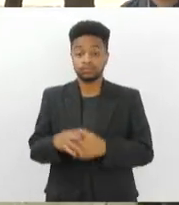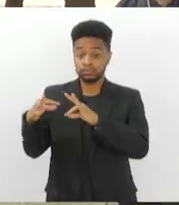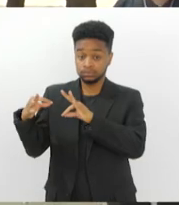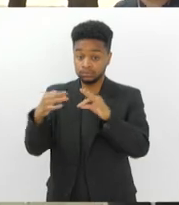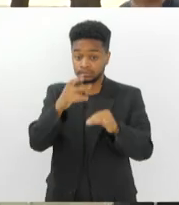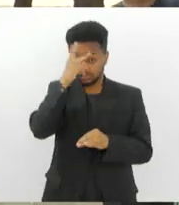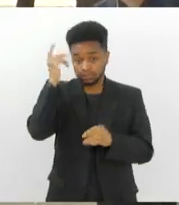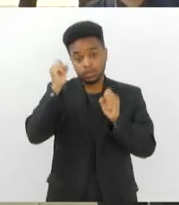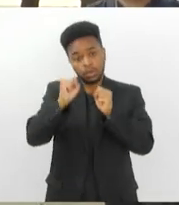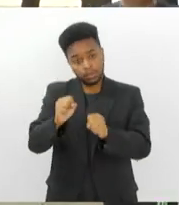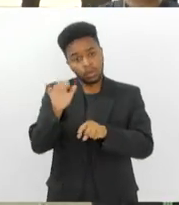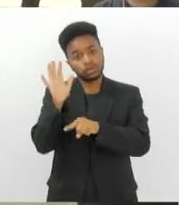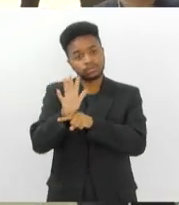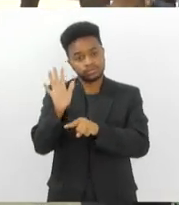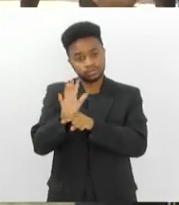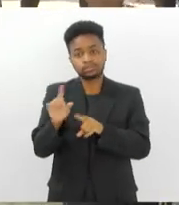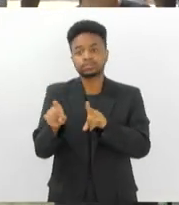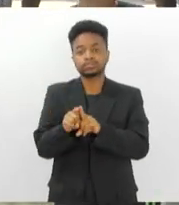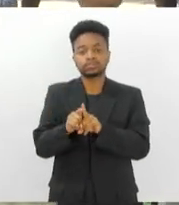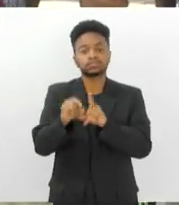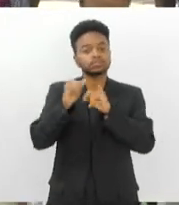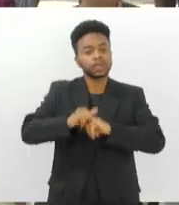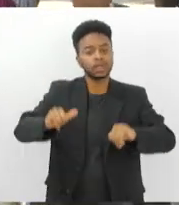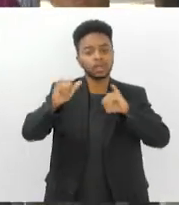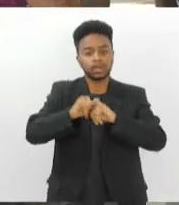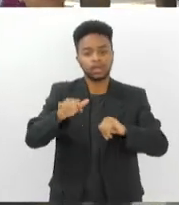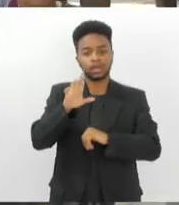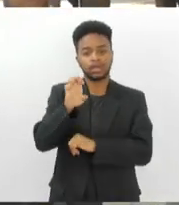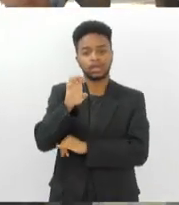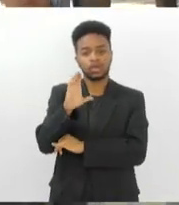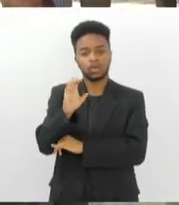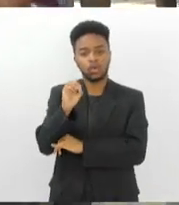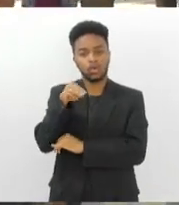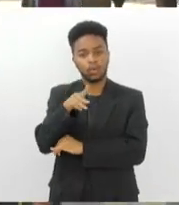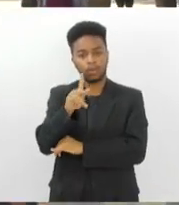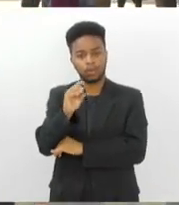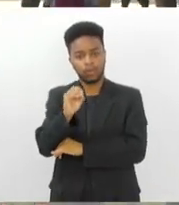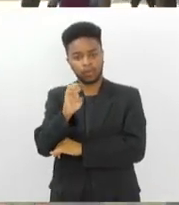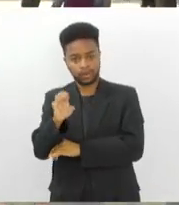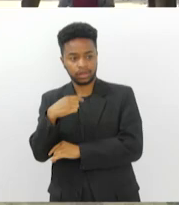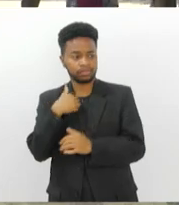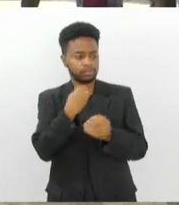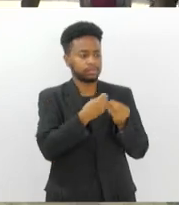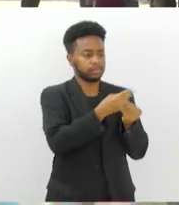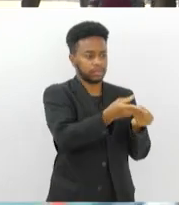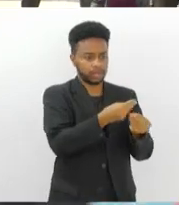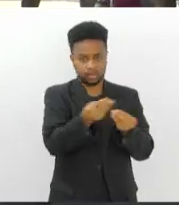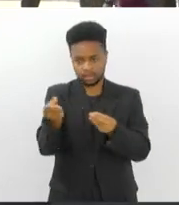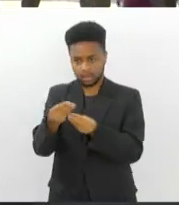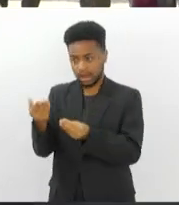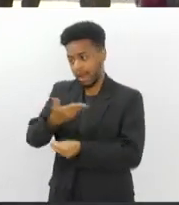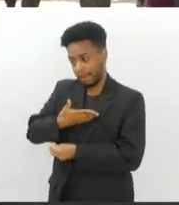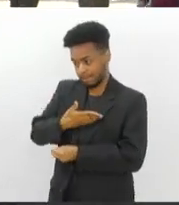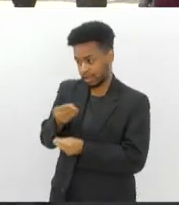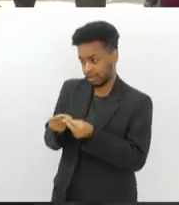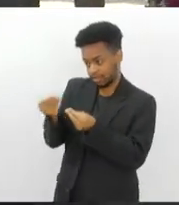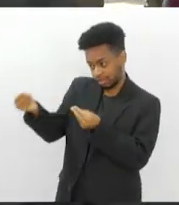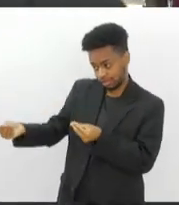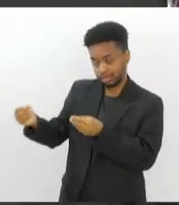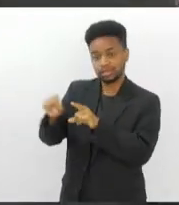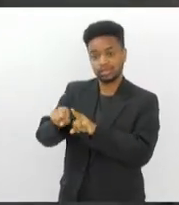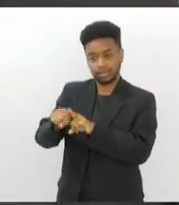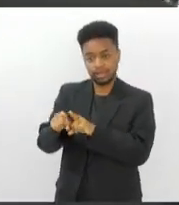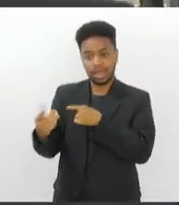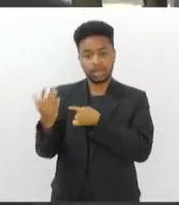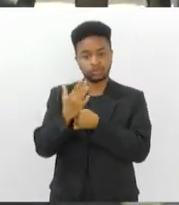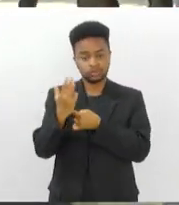podem ajudar, né? A começar com a campanha do Recompõe, que inclusive já vou deixar aqui um para você, já vou deixar aqui para a sua colega aqui do lado também, para nos